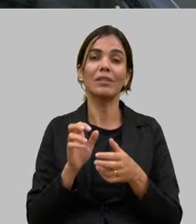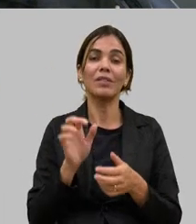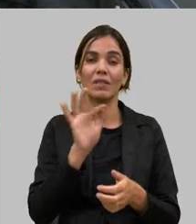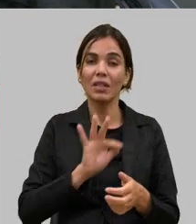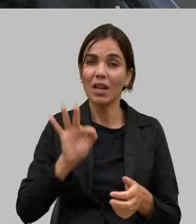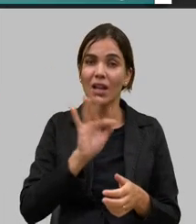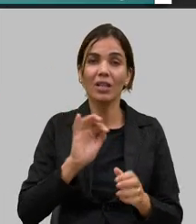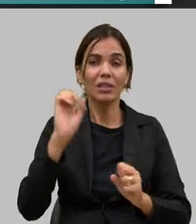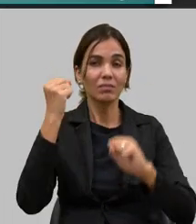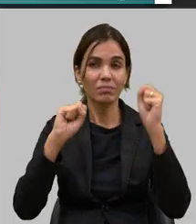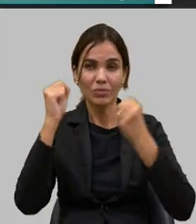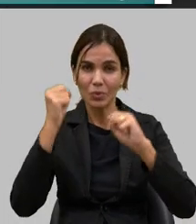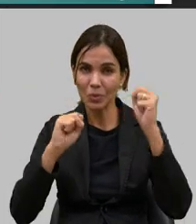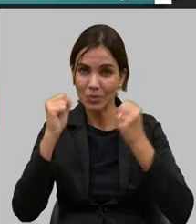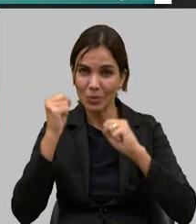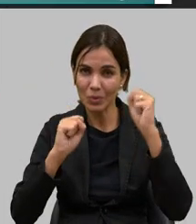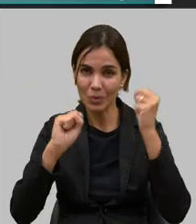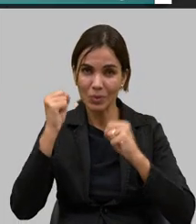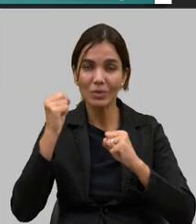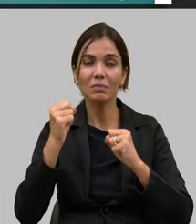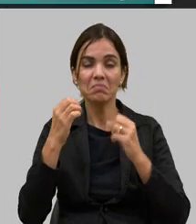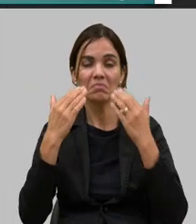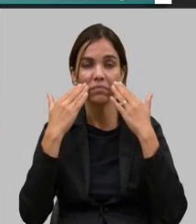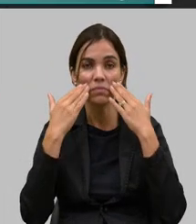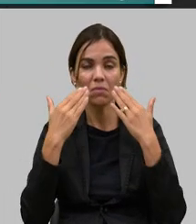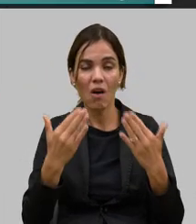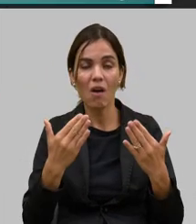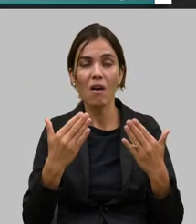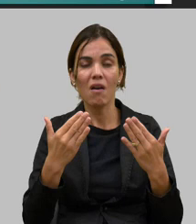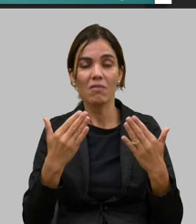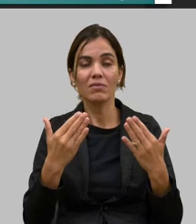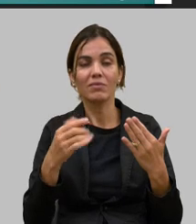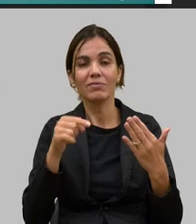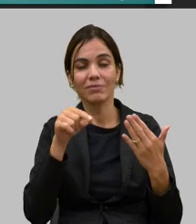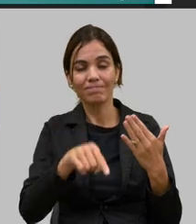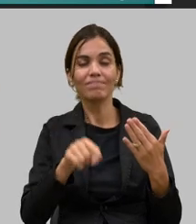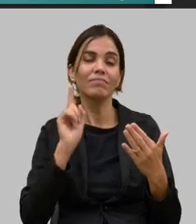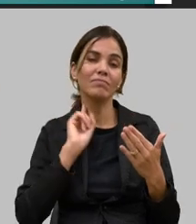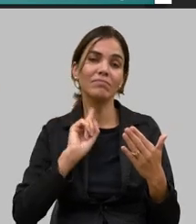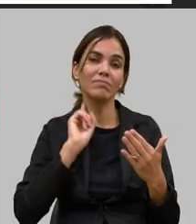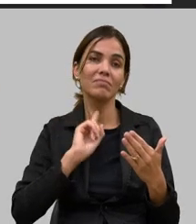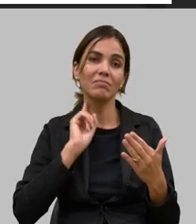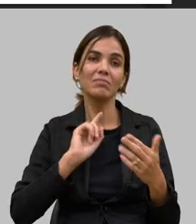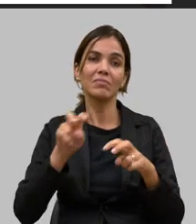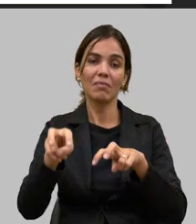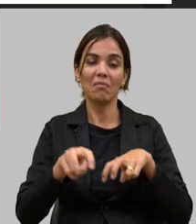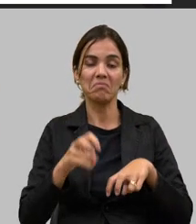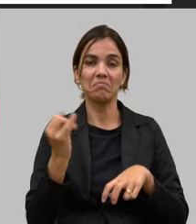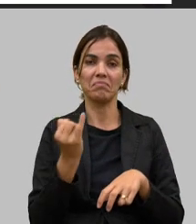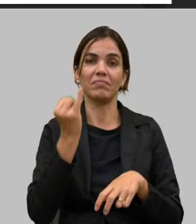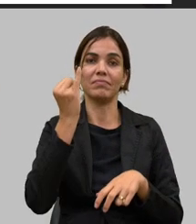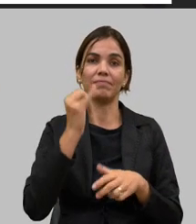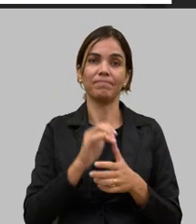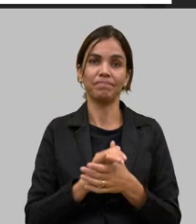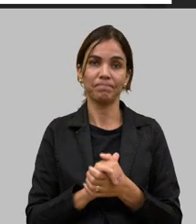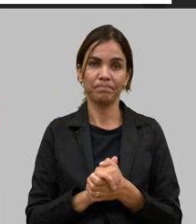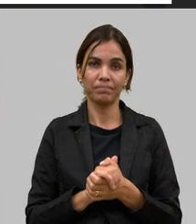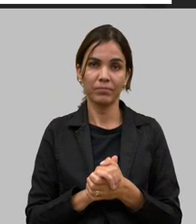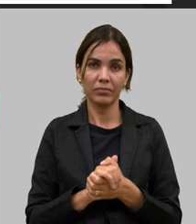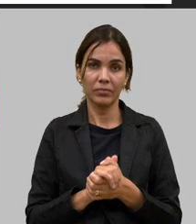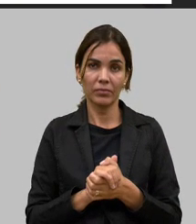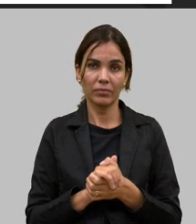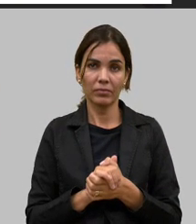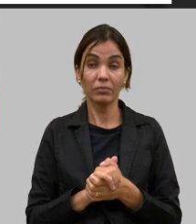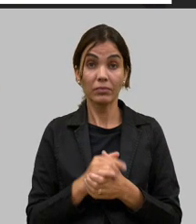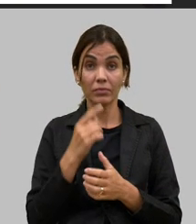Indústria tem mostrado o tratamento que o agro merece em Minas Gerais aqui a aplicação também